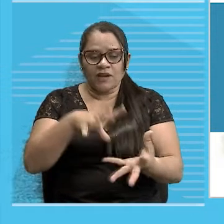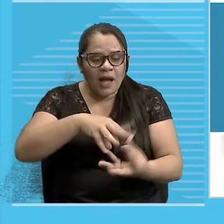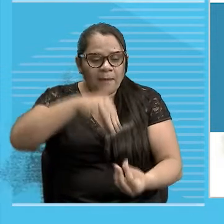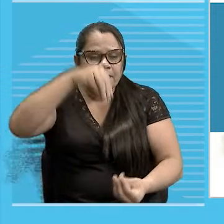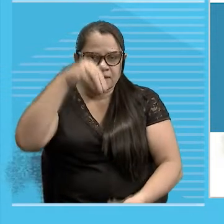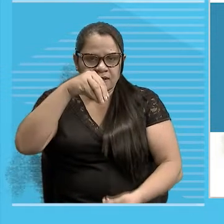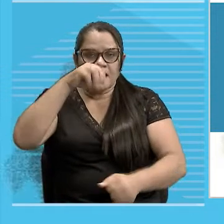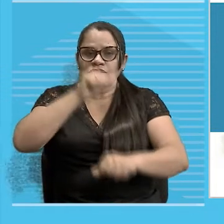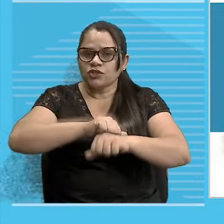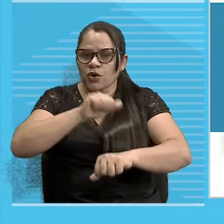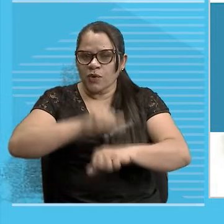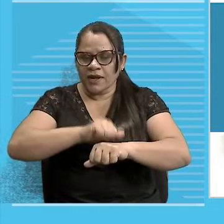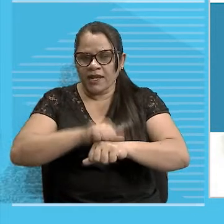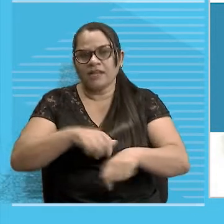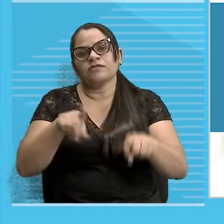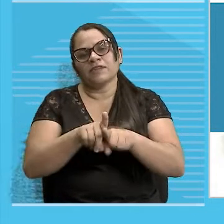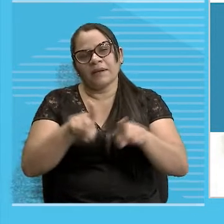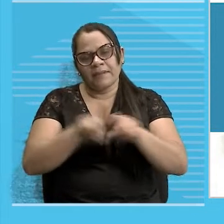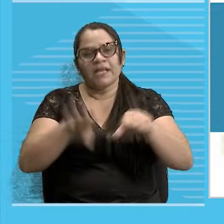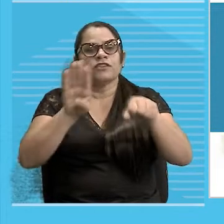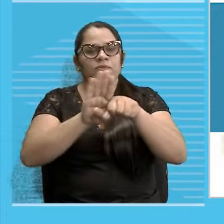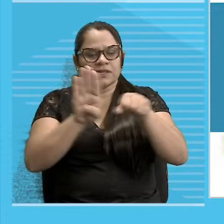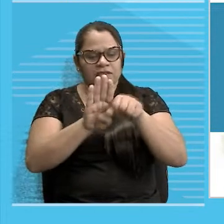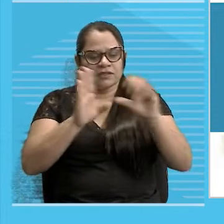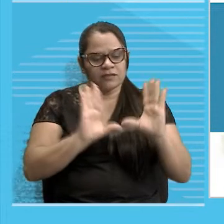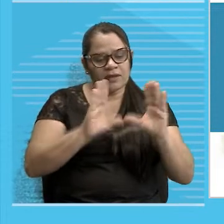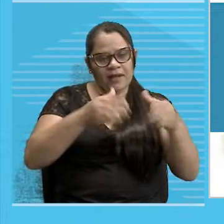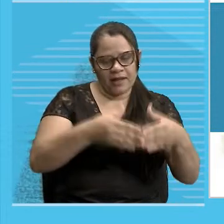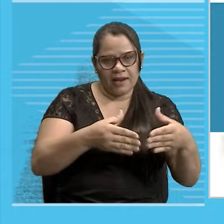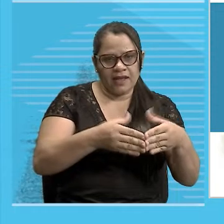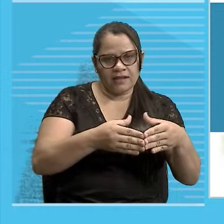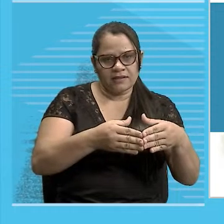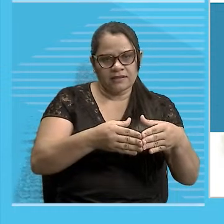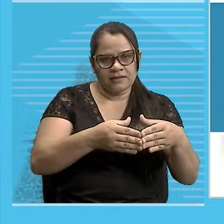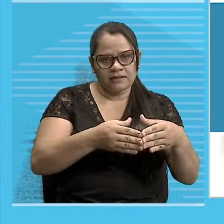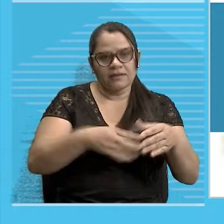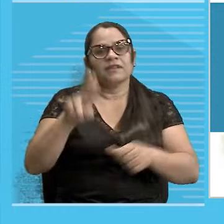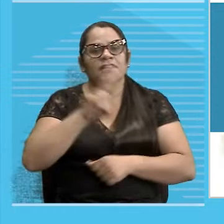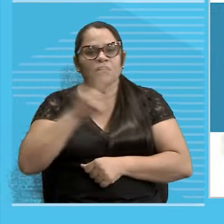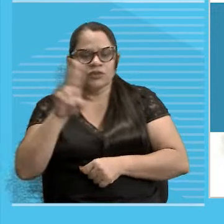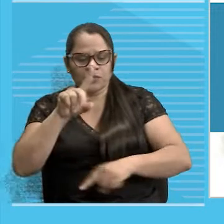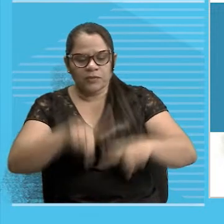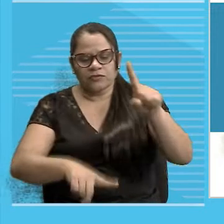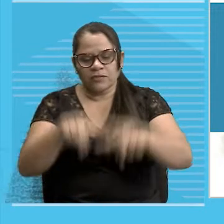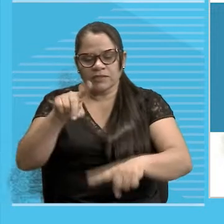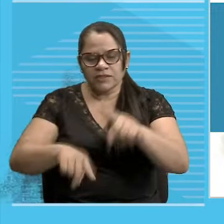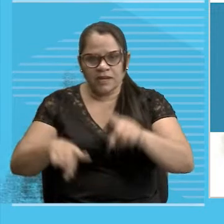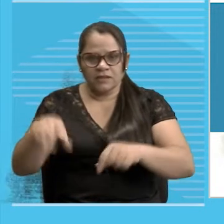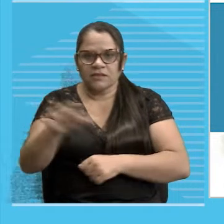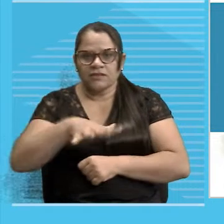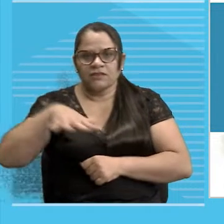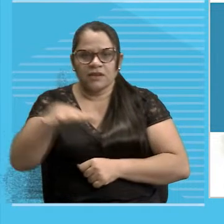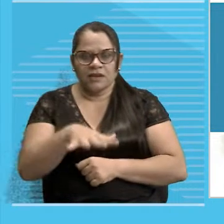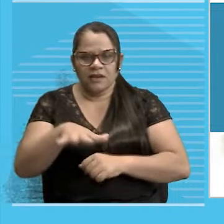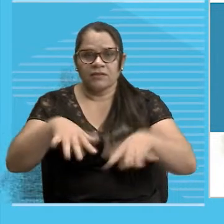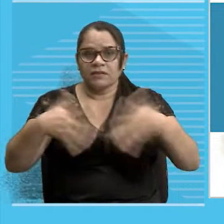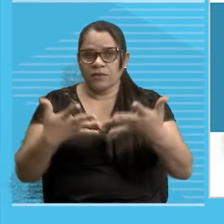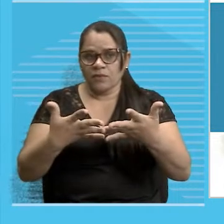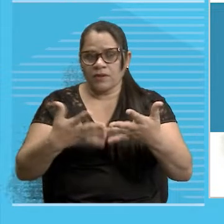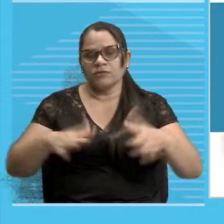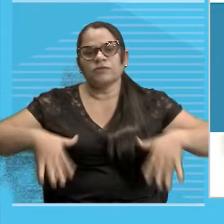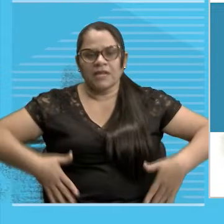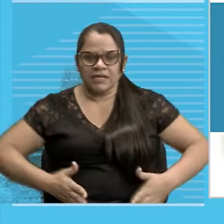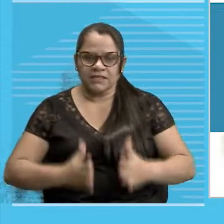abstrato Então o substantivo é a classe que nomeia os seres em geral, não é? Assim que a gente nasce,